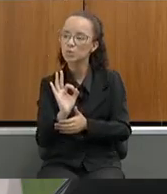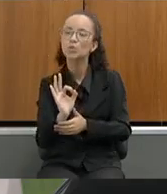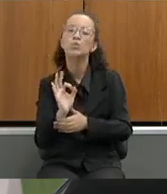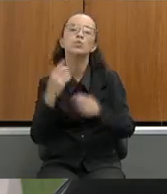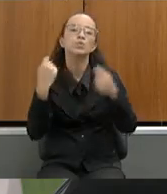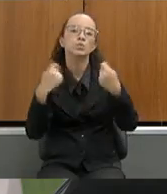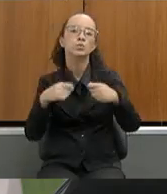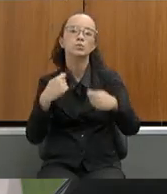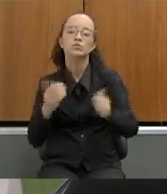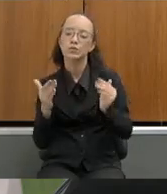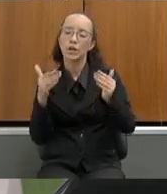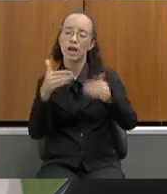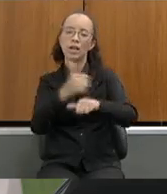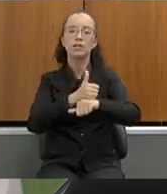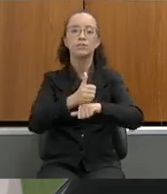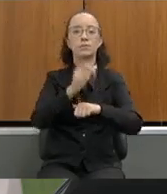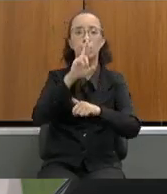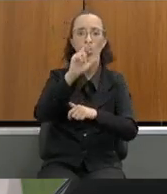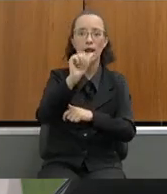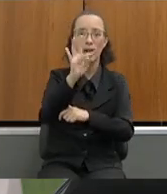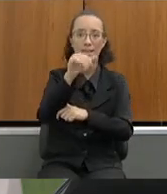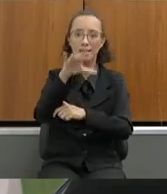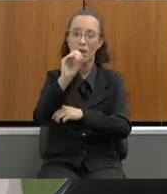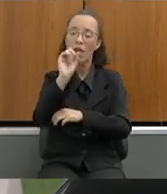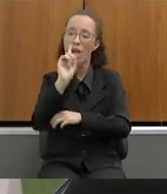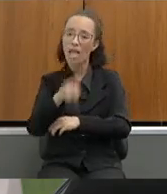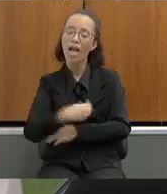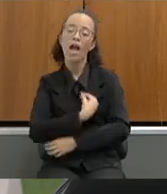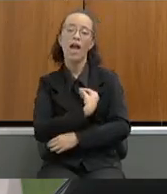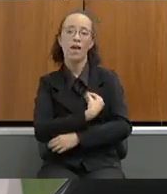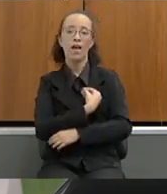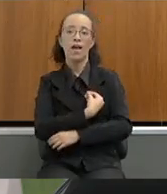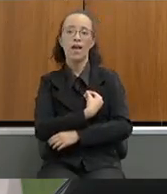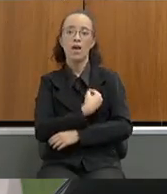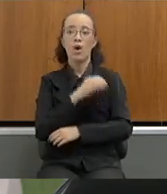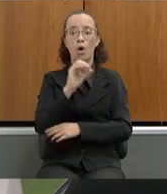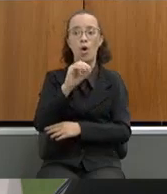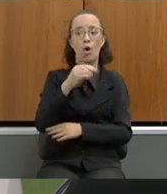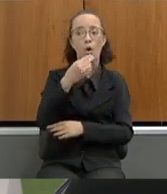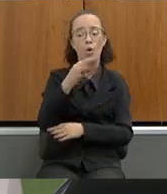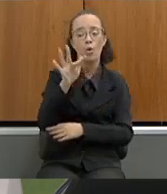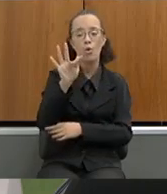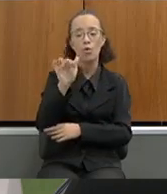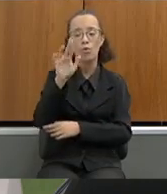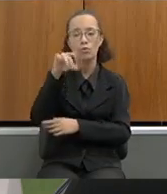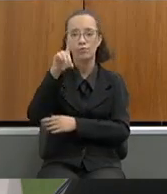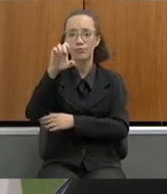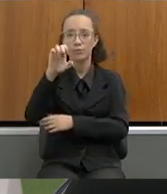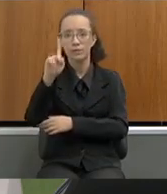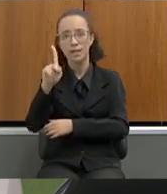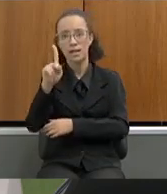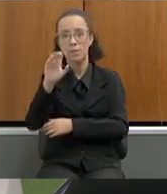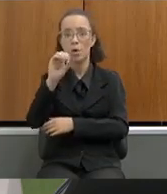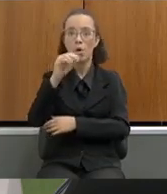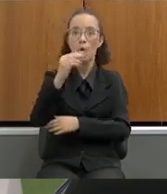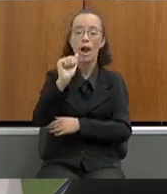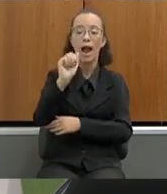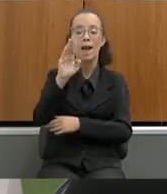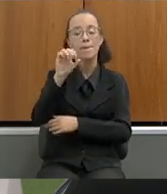aos profissionais da Educação o rateio ele existe exatamente por isso o rateio ou Fundeb desculpa o rateio ou abono